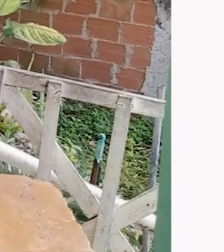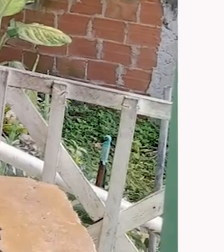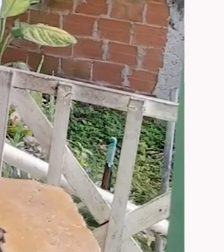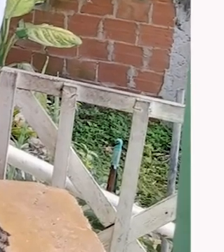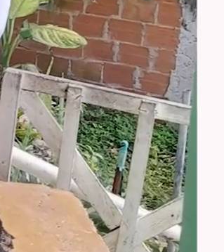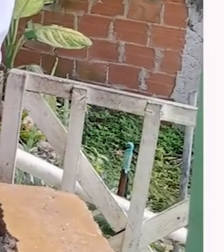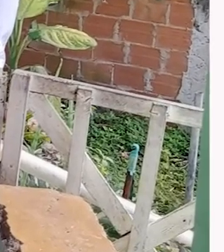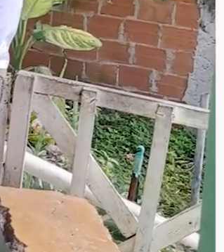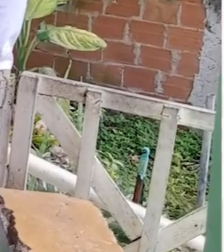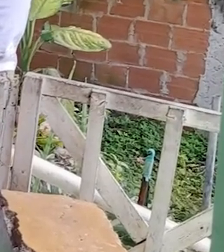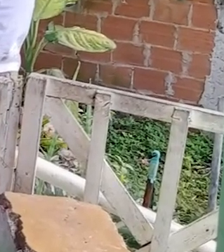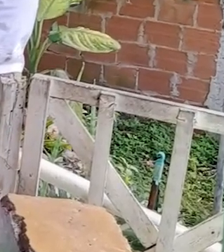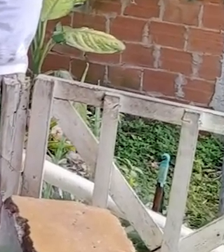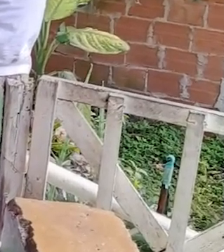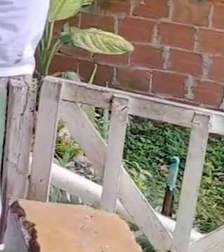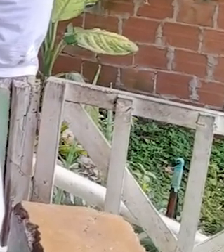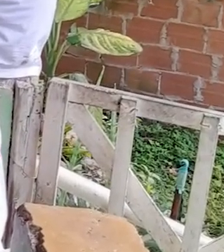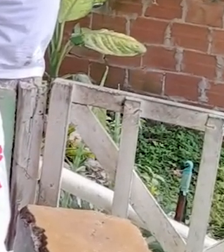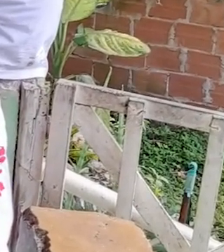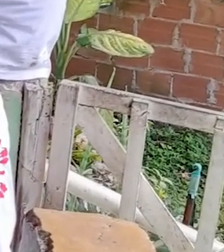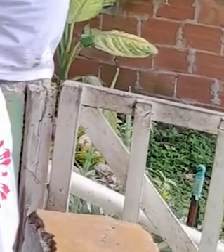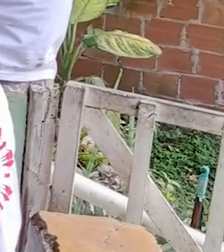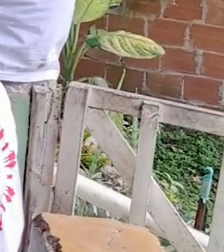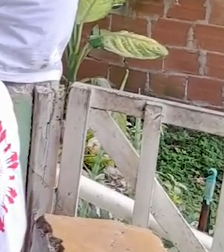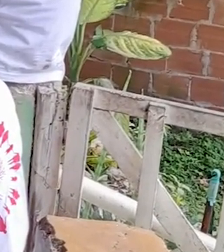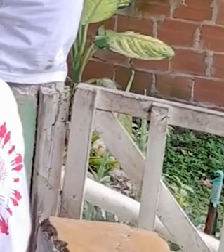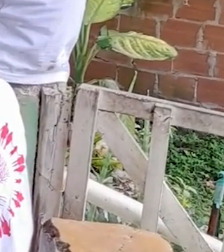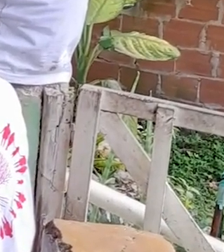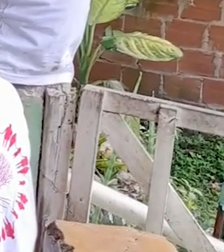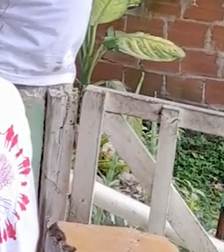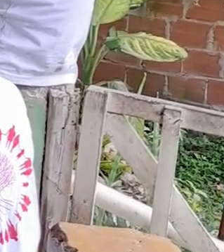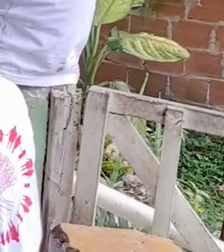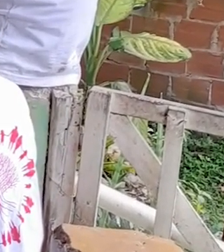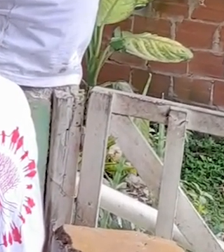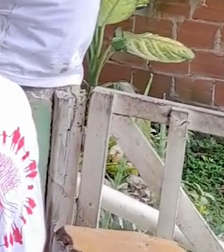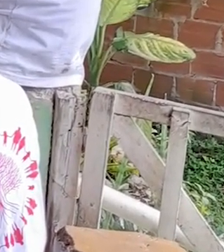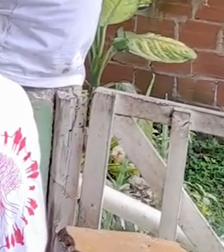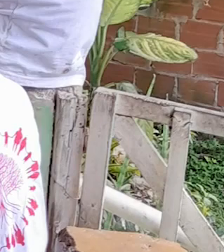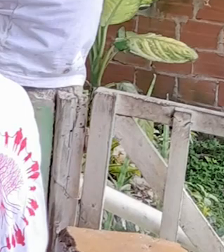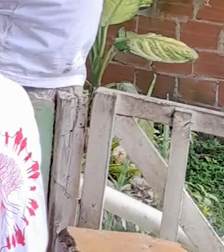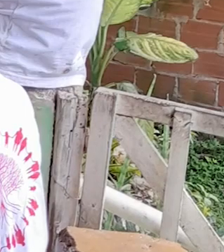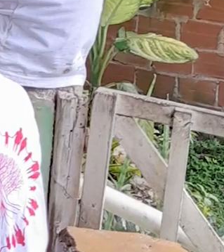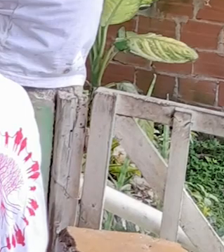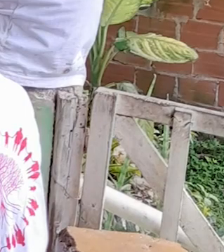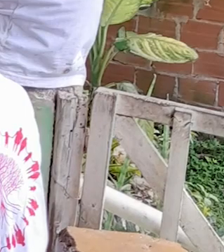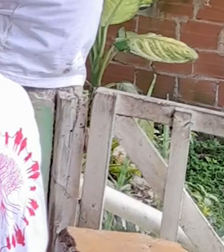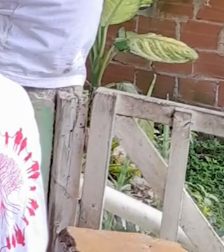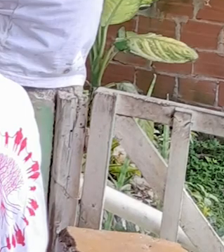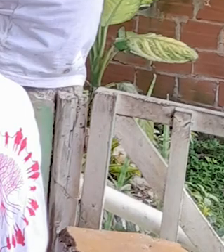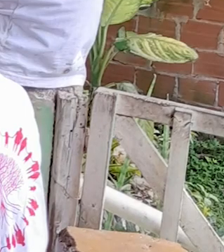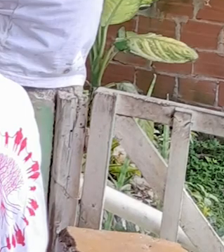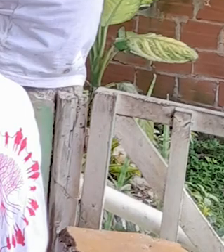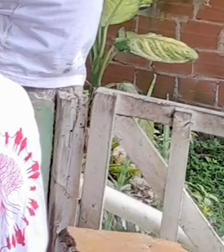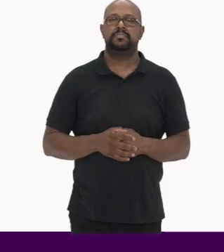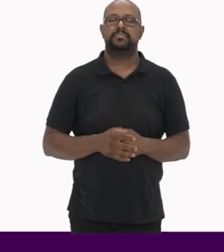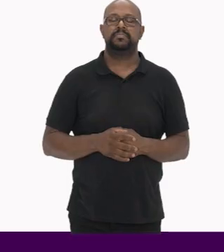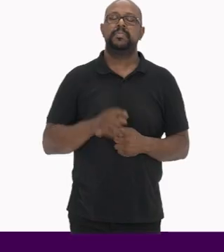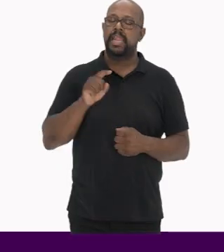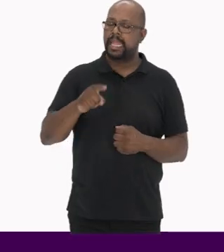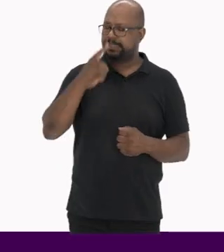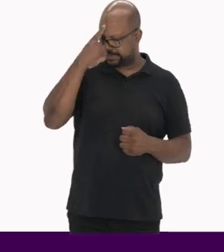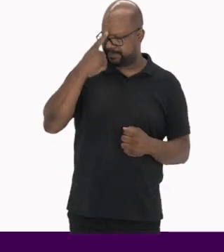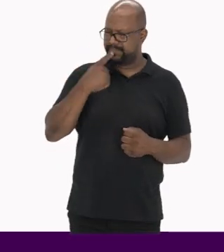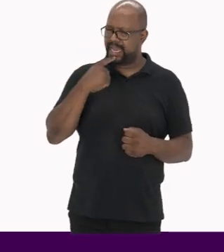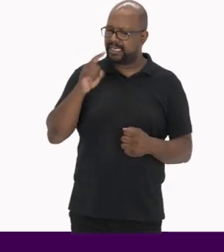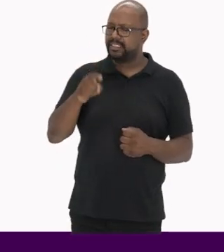sentadas em cadeiras e um homem está sentado em uma mureta Ao fundo, virada para a frente, está uma idosa Todos olham para ela